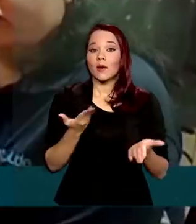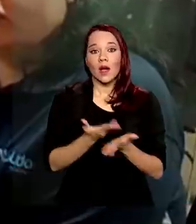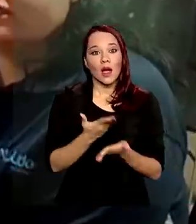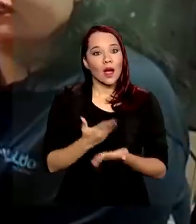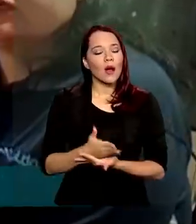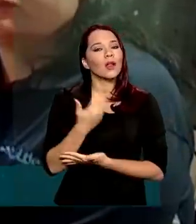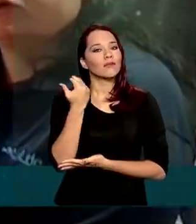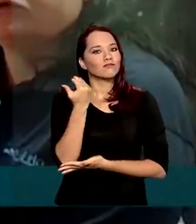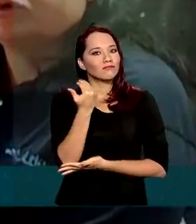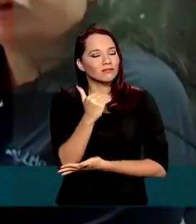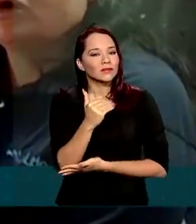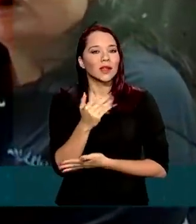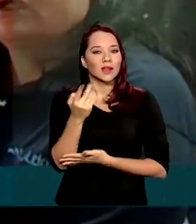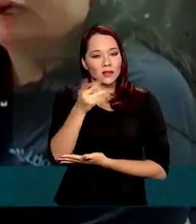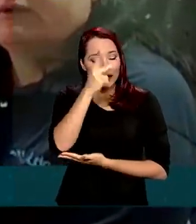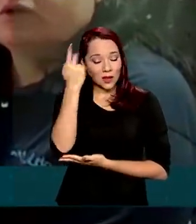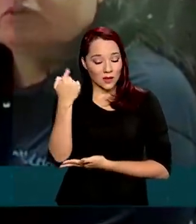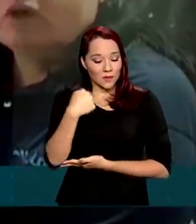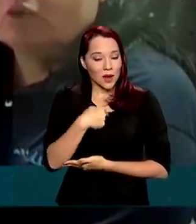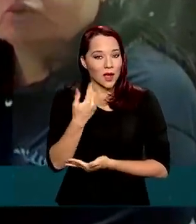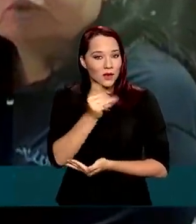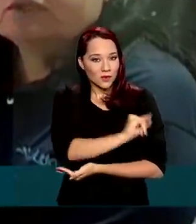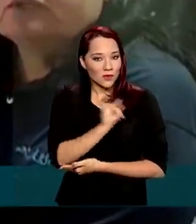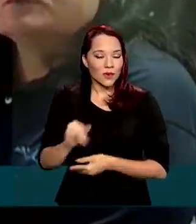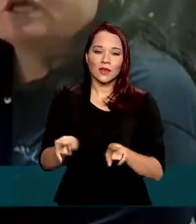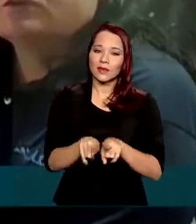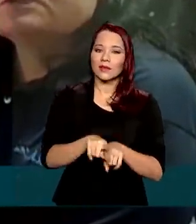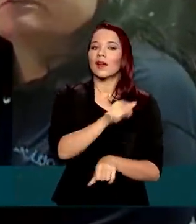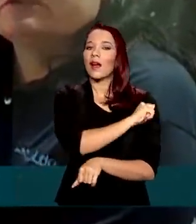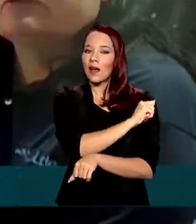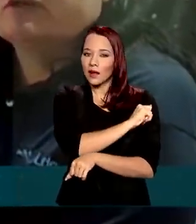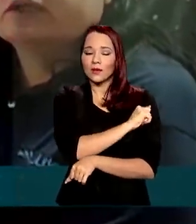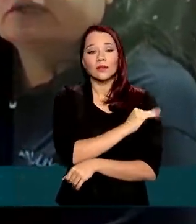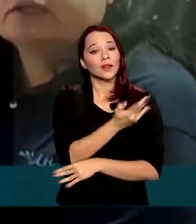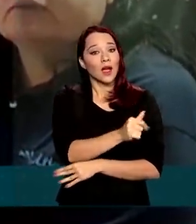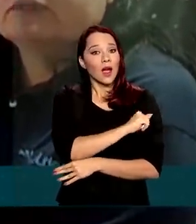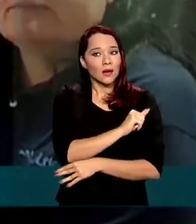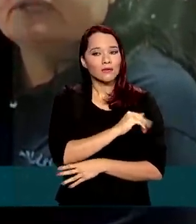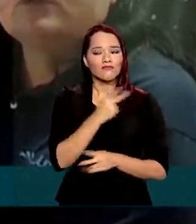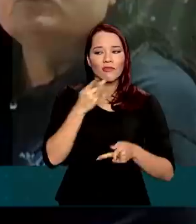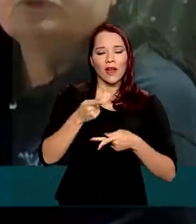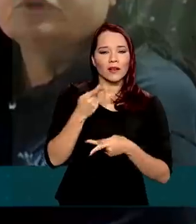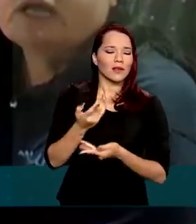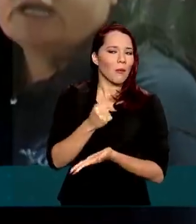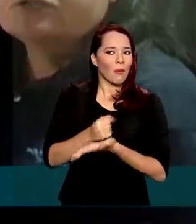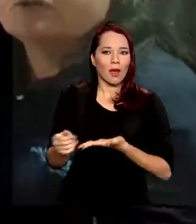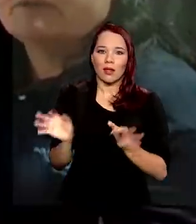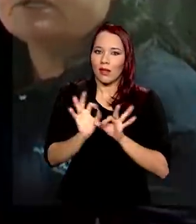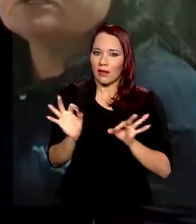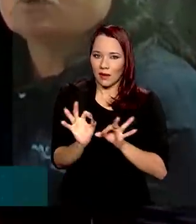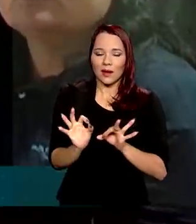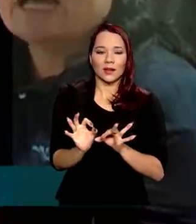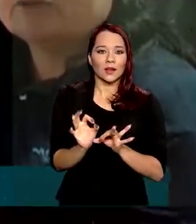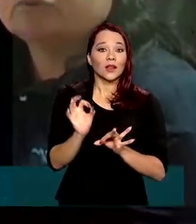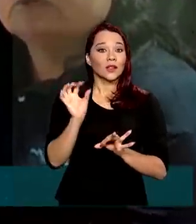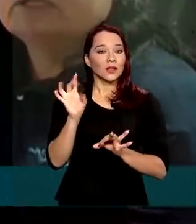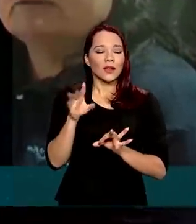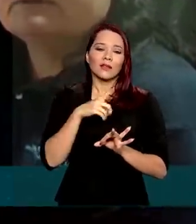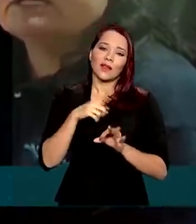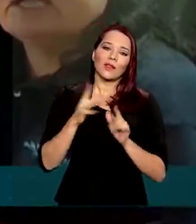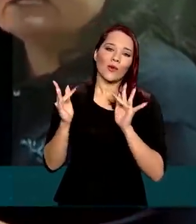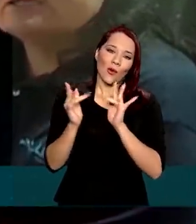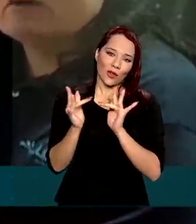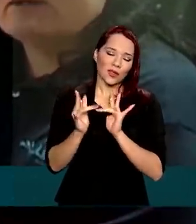proveitosa, tanto para o instrutor, também como aluno. Então os alunos também estão falando que não está perdendo muito. A gente só perde esse contato,